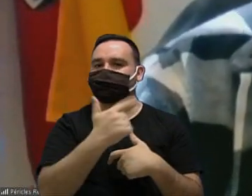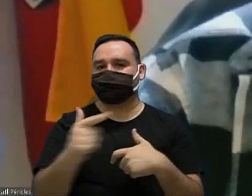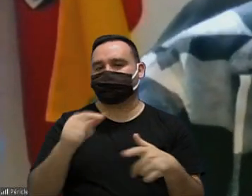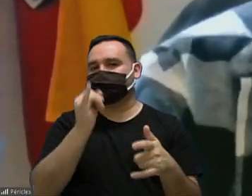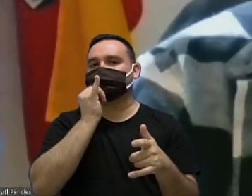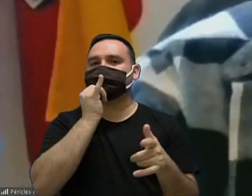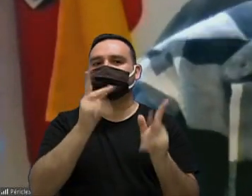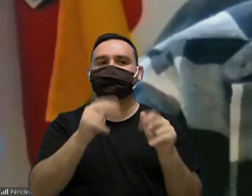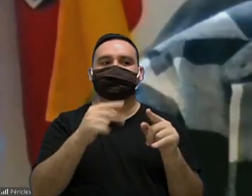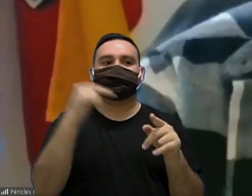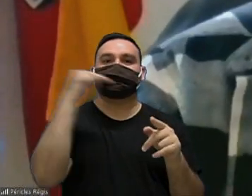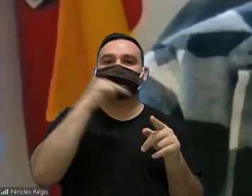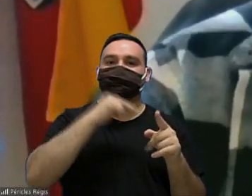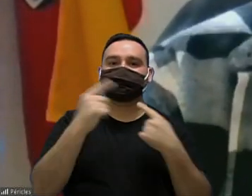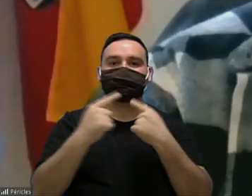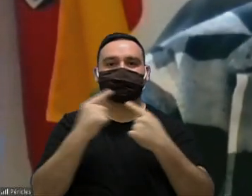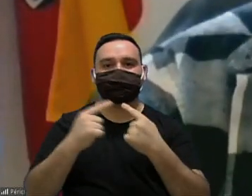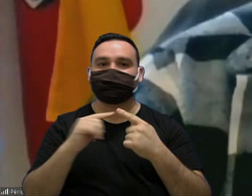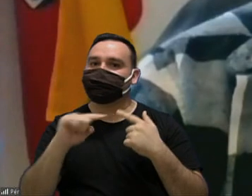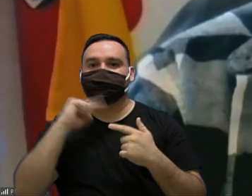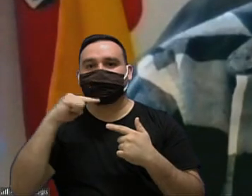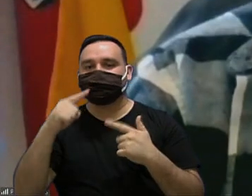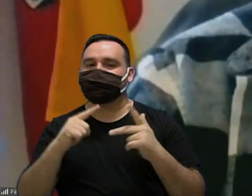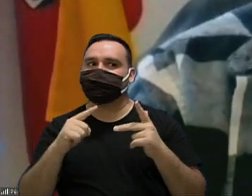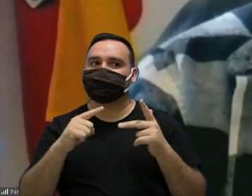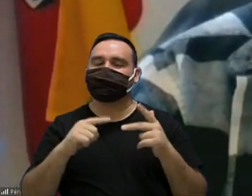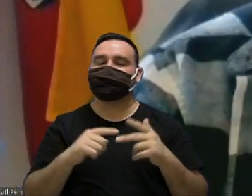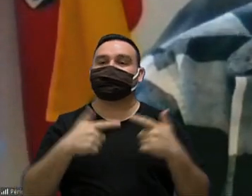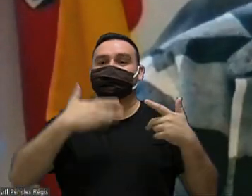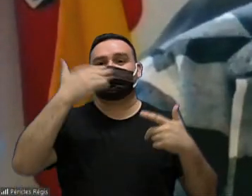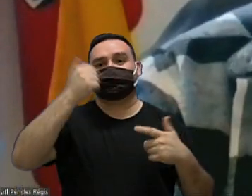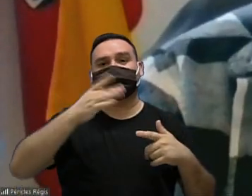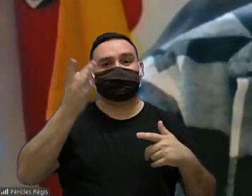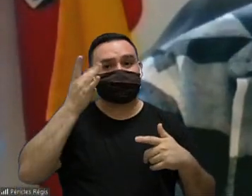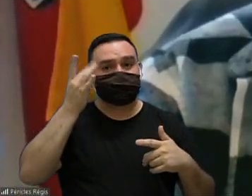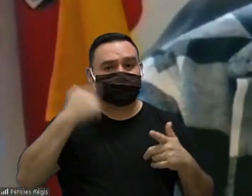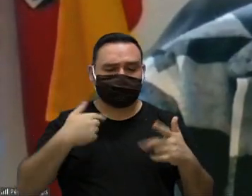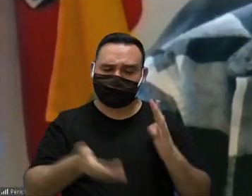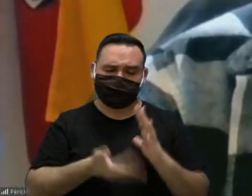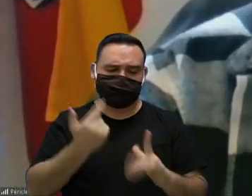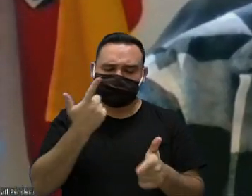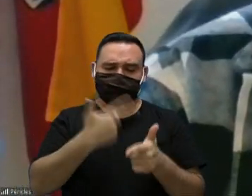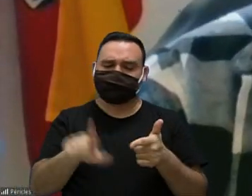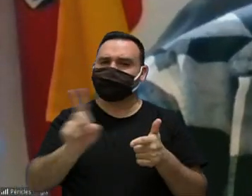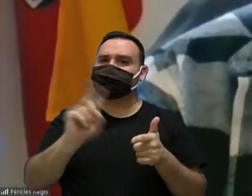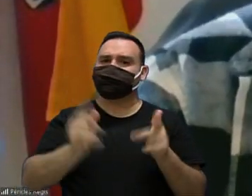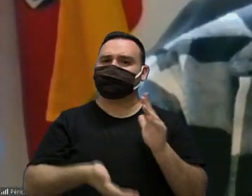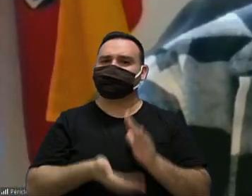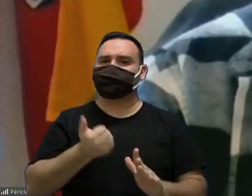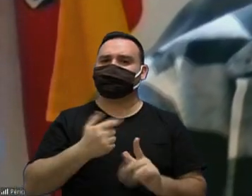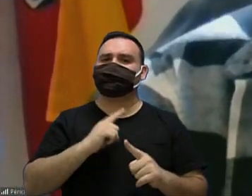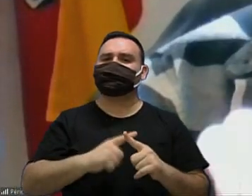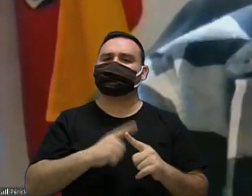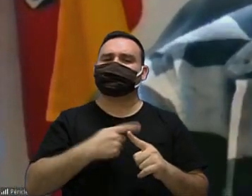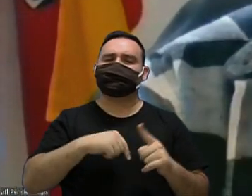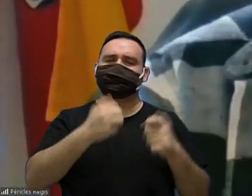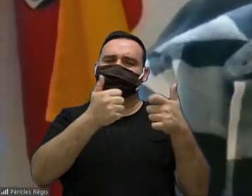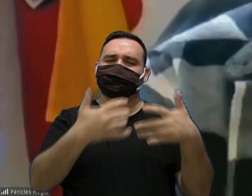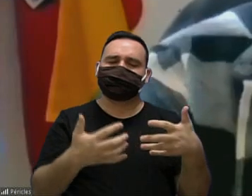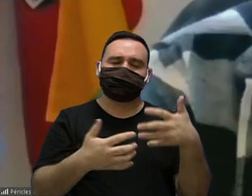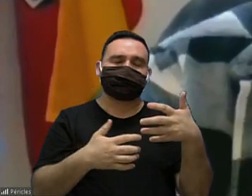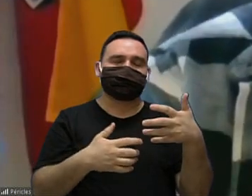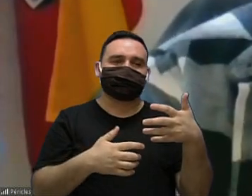por exemplo eu e o Selma tivemos aqui mas eu posso retirar sem problema aí eu trago eu trago dados de